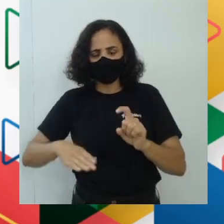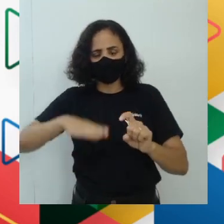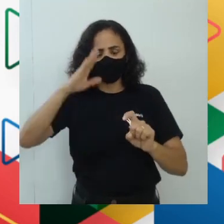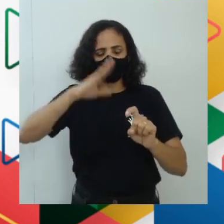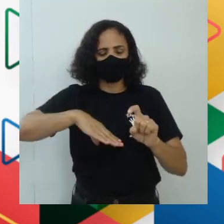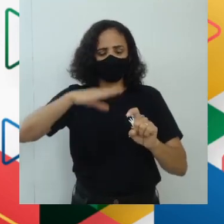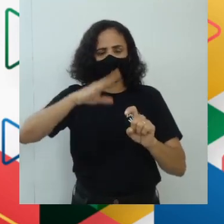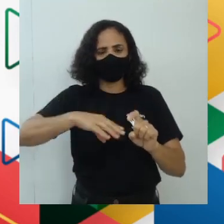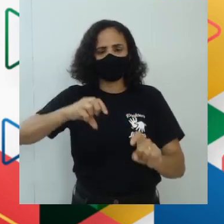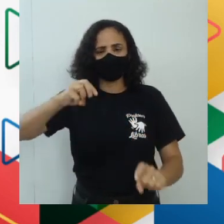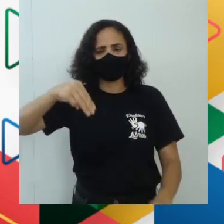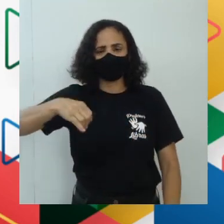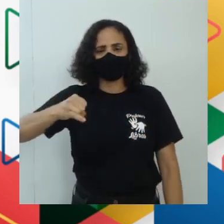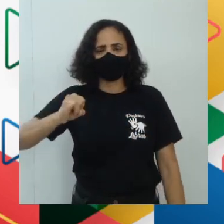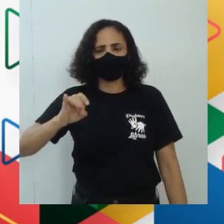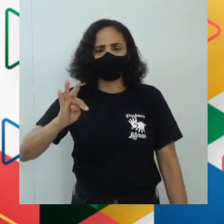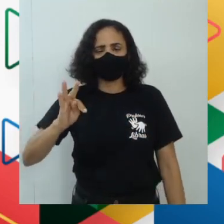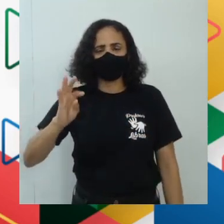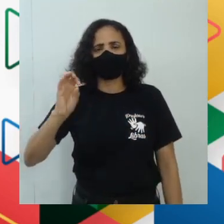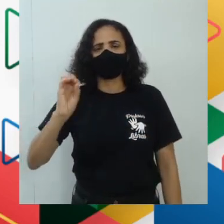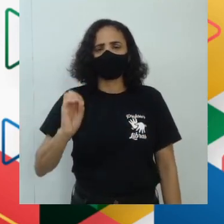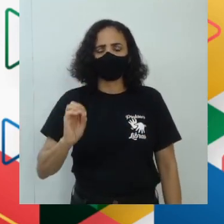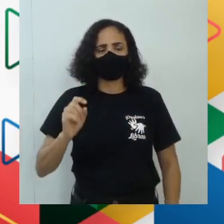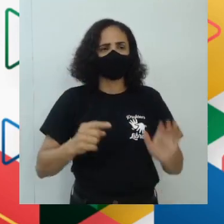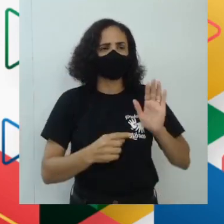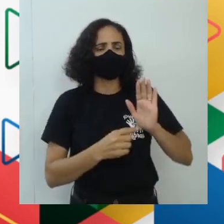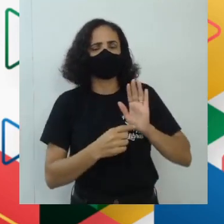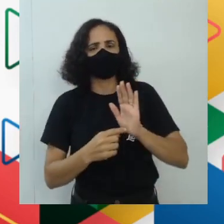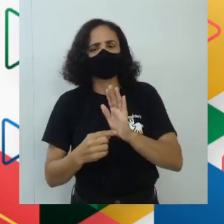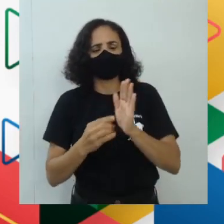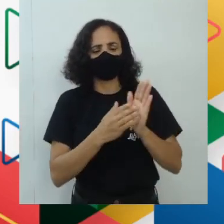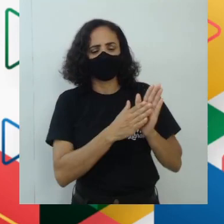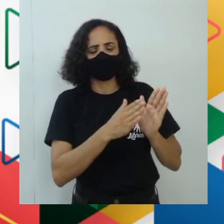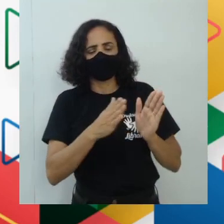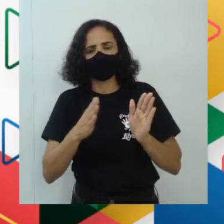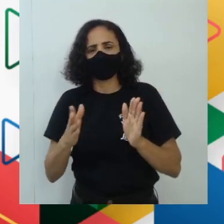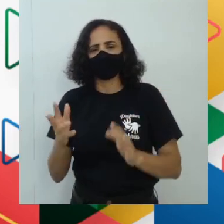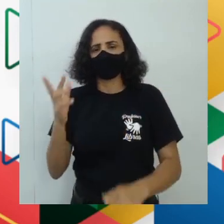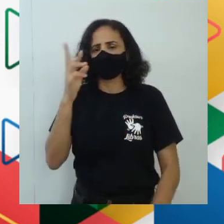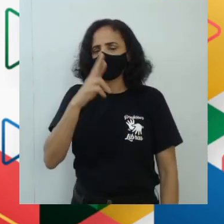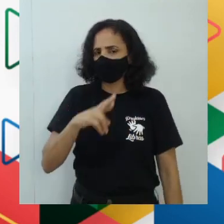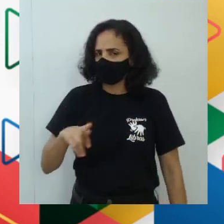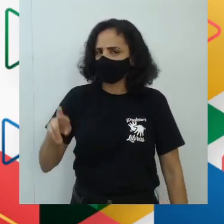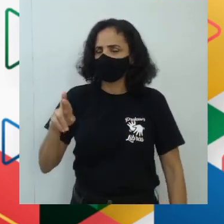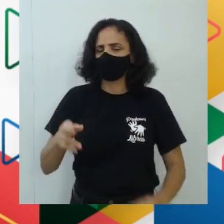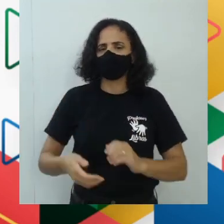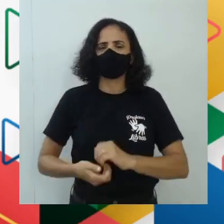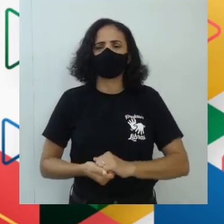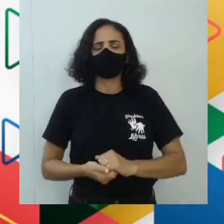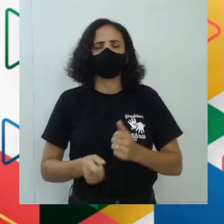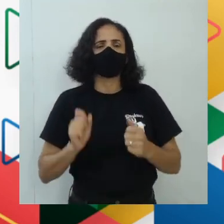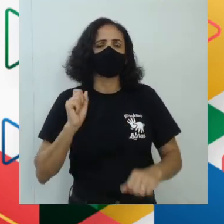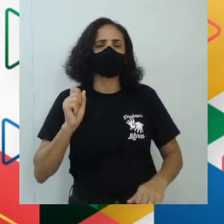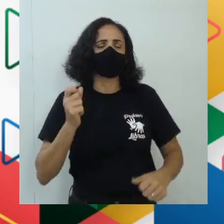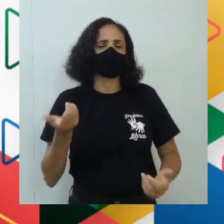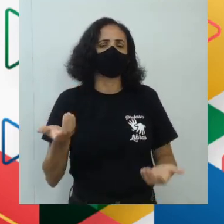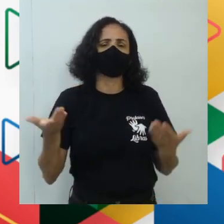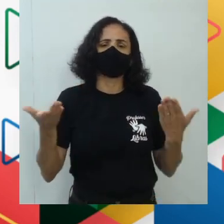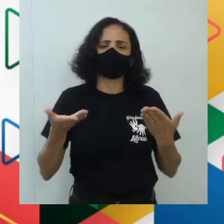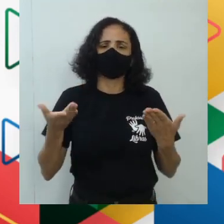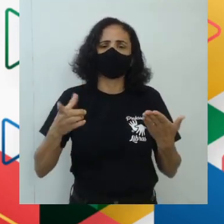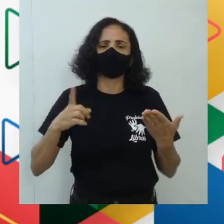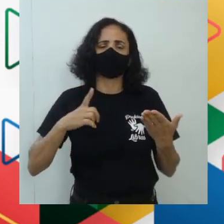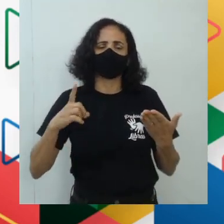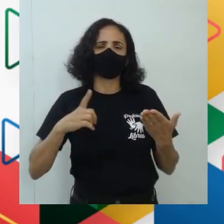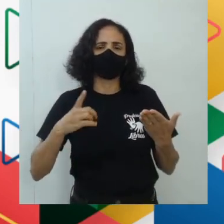foi tirado de cena com o pensamento filosófico da razão. é tanto que hoje tem um